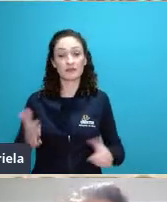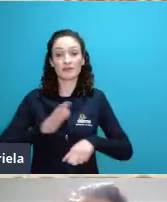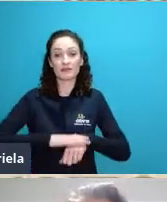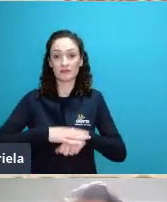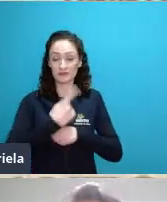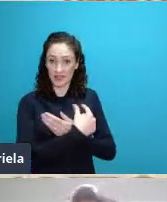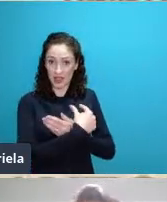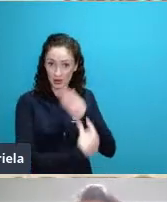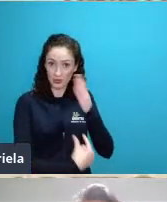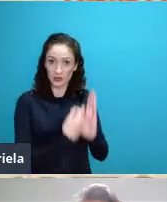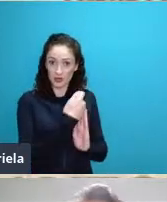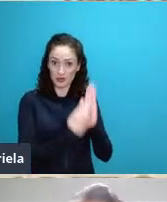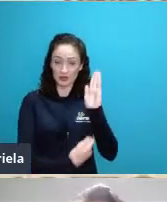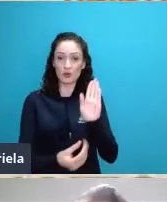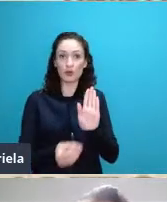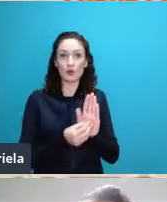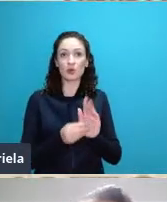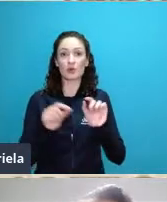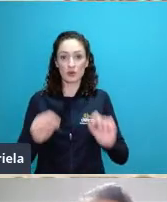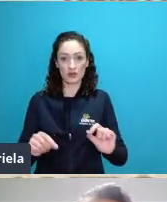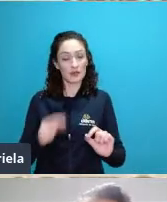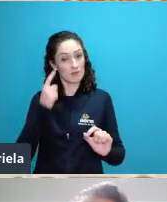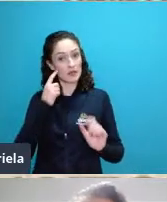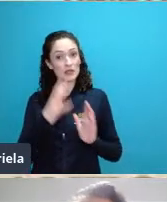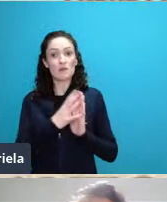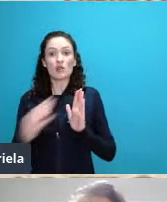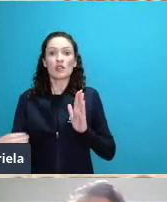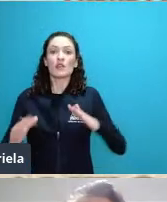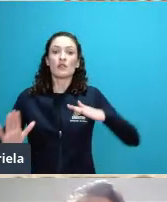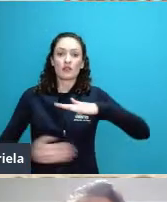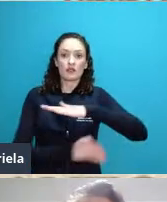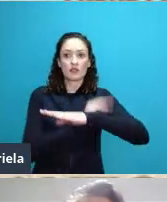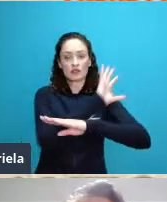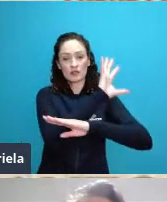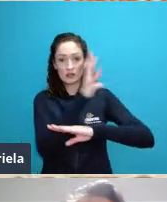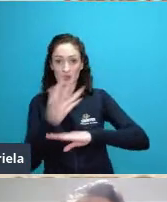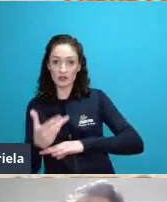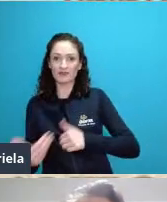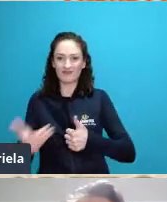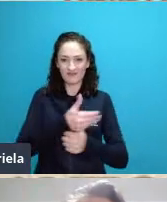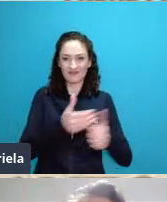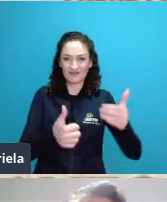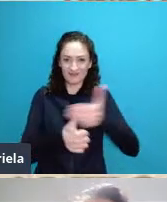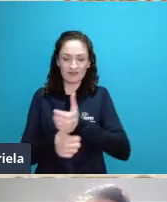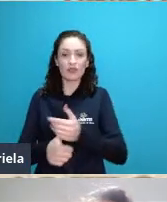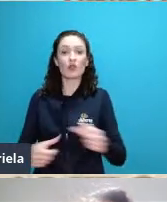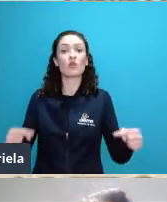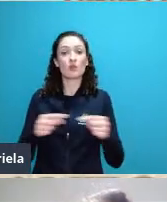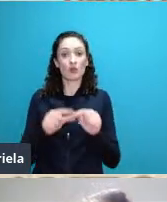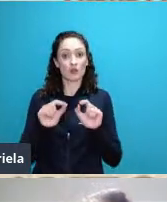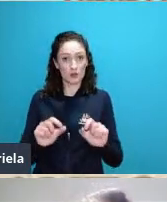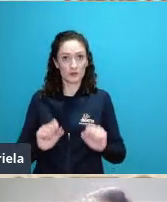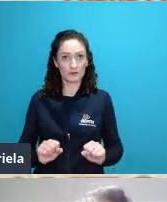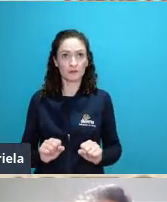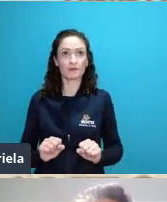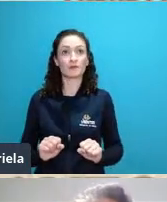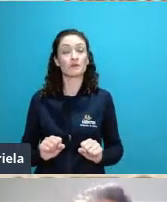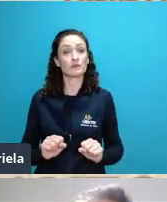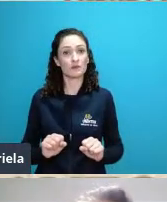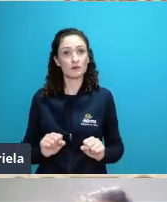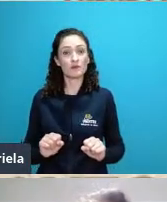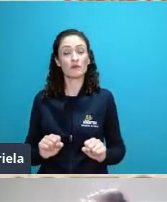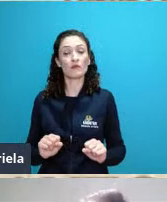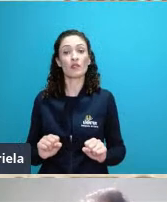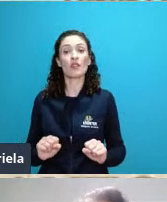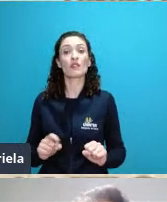de sucessão ecológica e desenvolvimento dos ecossistemas ele propôs que seria essencial entender como essa dinâmica acontece